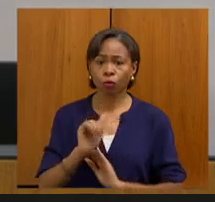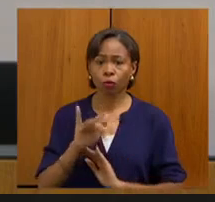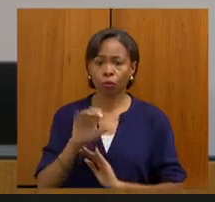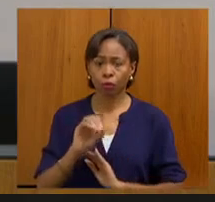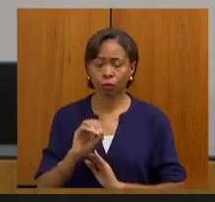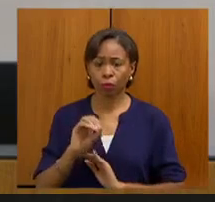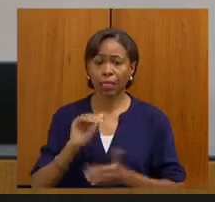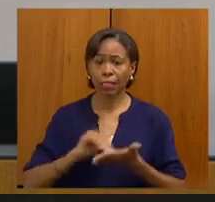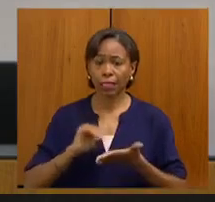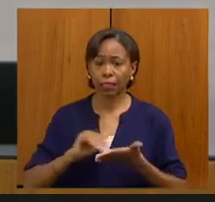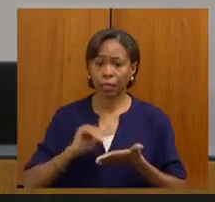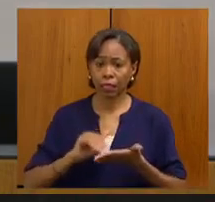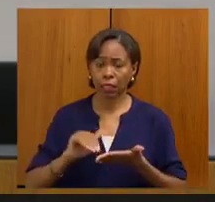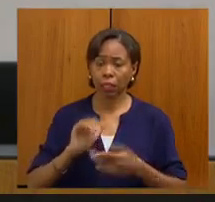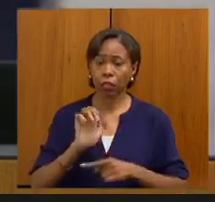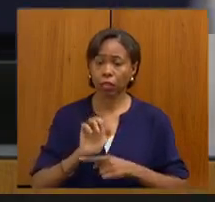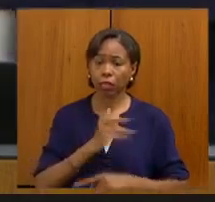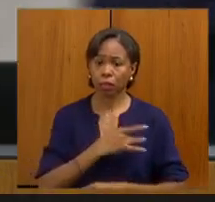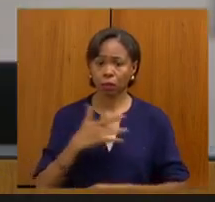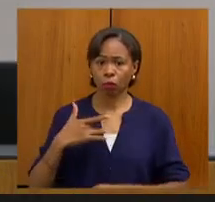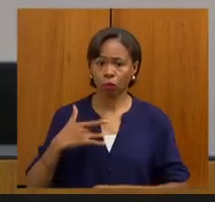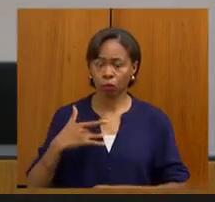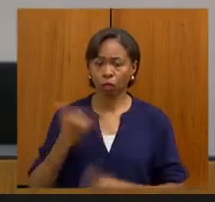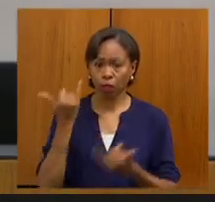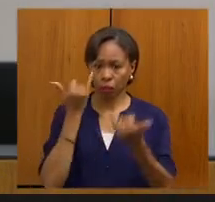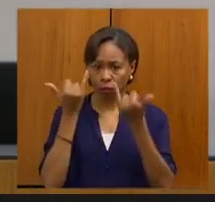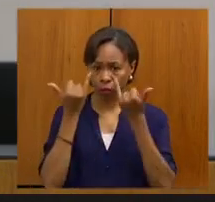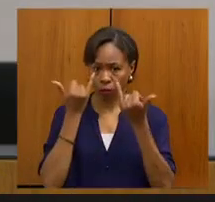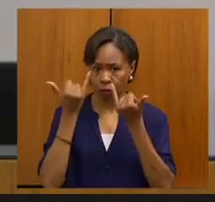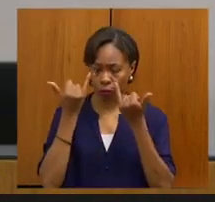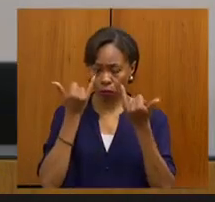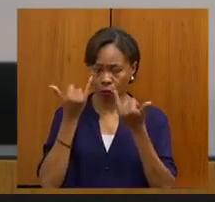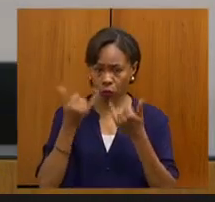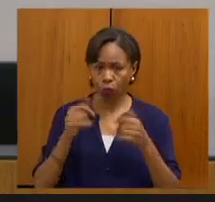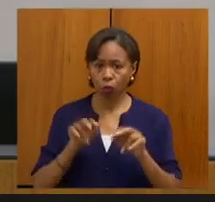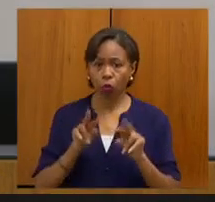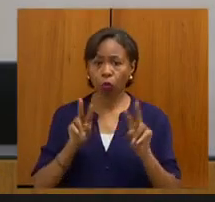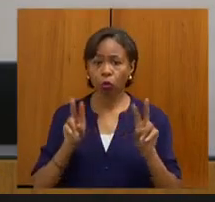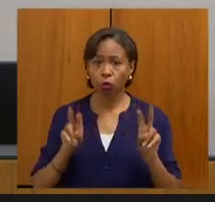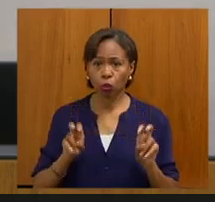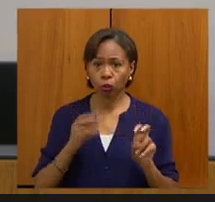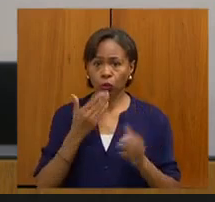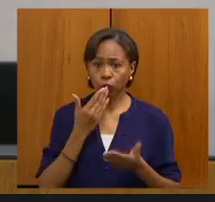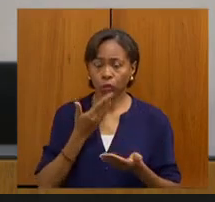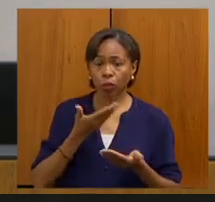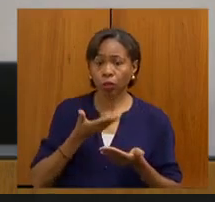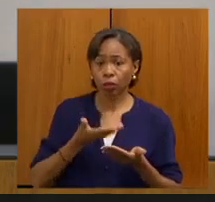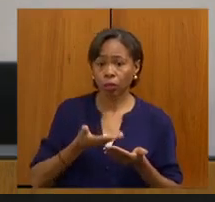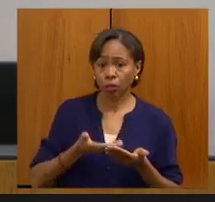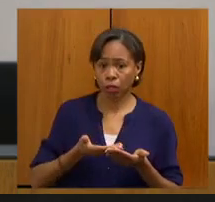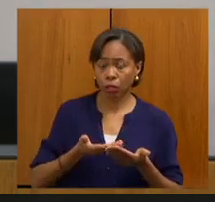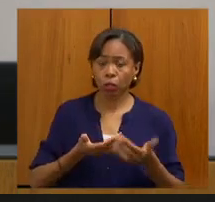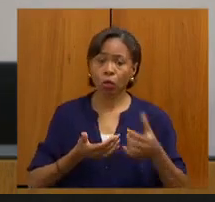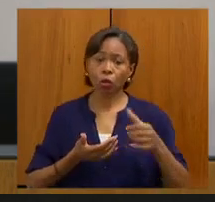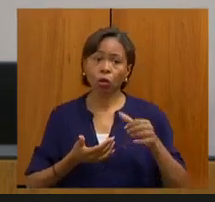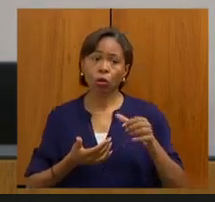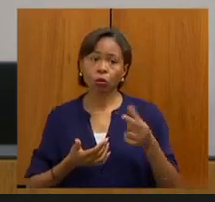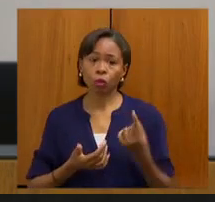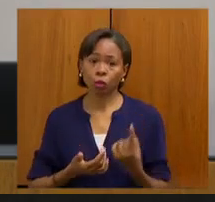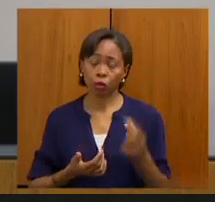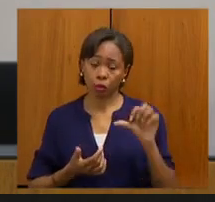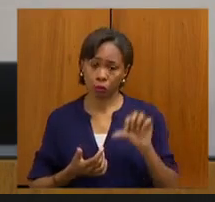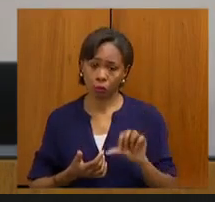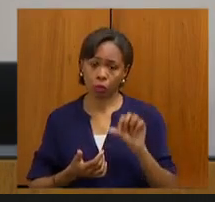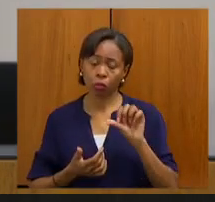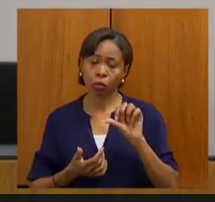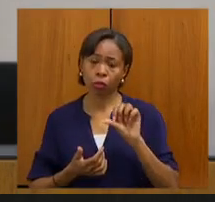prestando informações relativas aos requerimentos 9.612 e 9.614, de